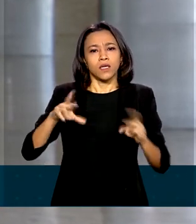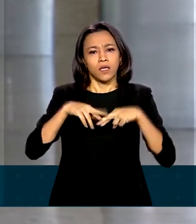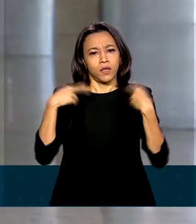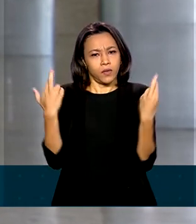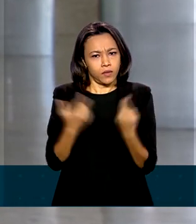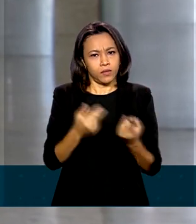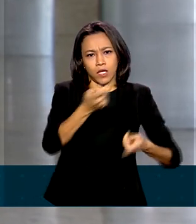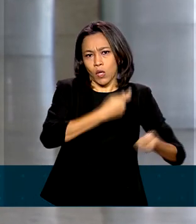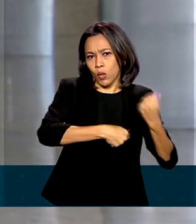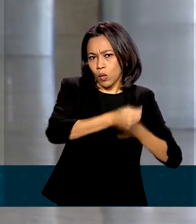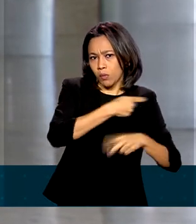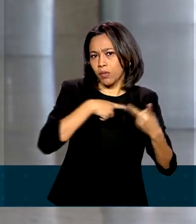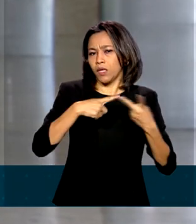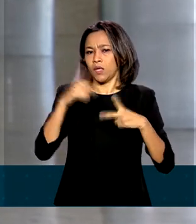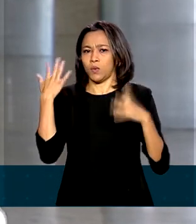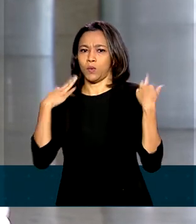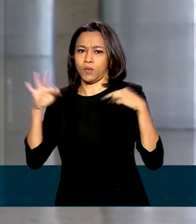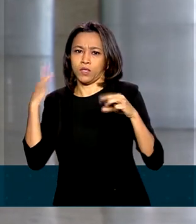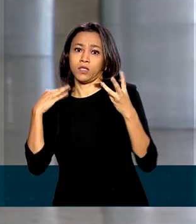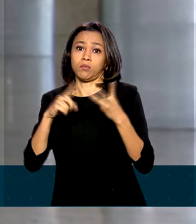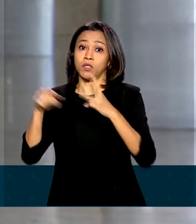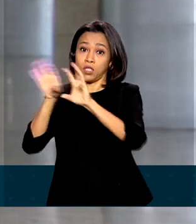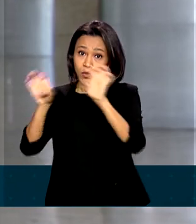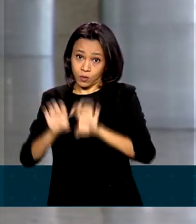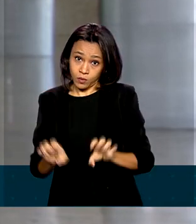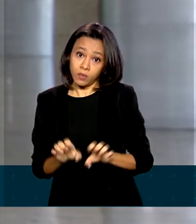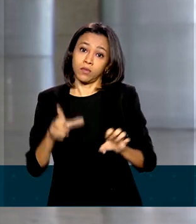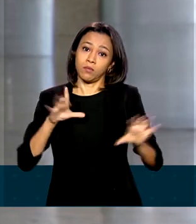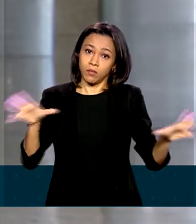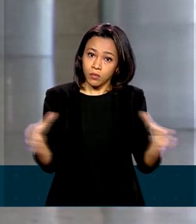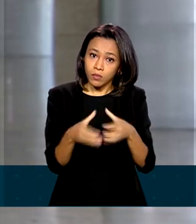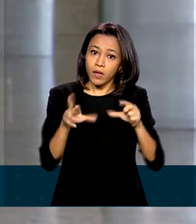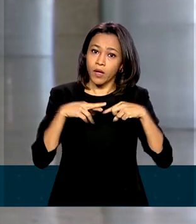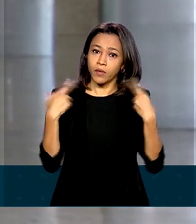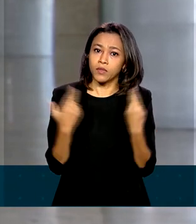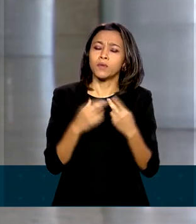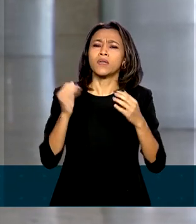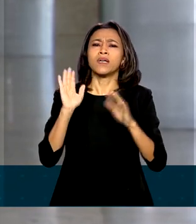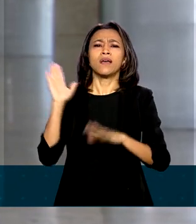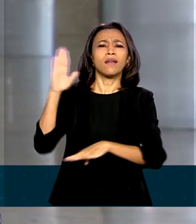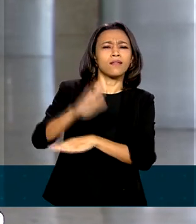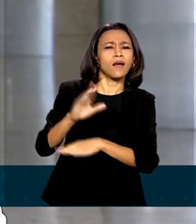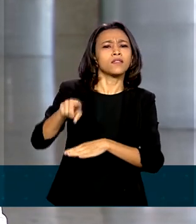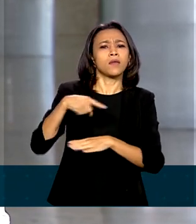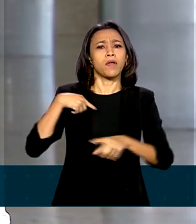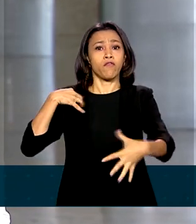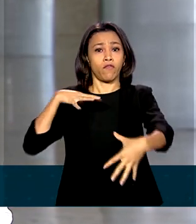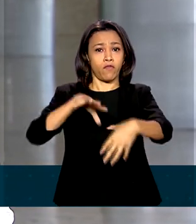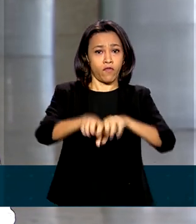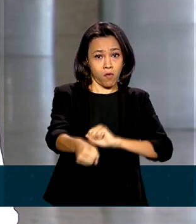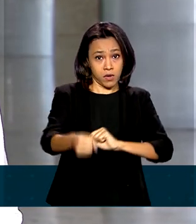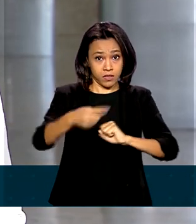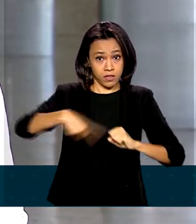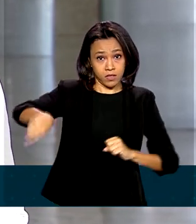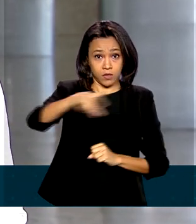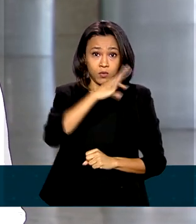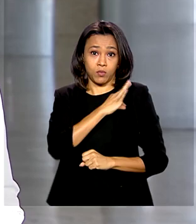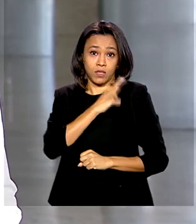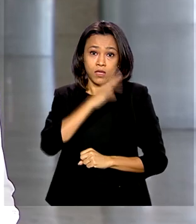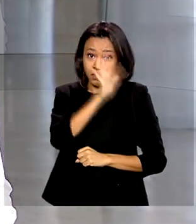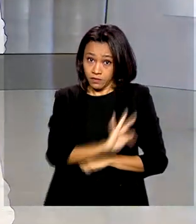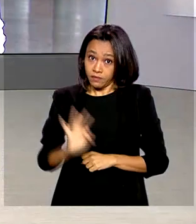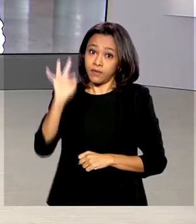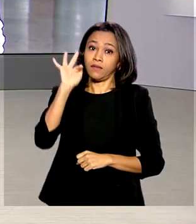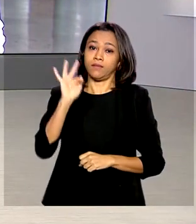Turismo e da Infraestrutura. E no final do dia participa da cerimônia de formação de policiais federais. Voltamos com você,